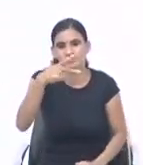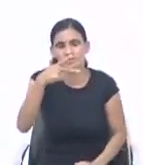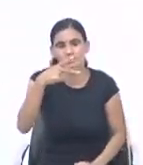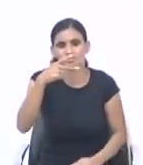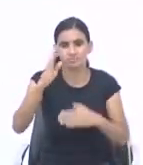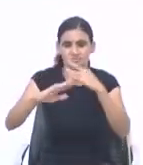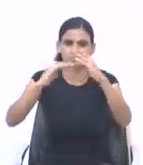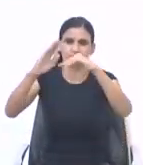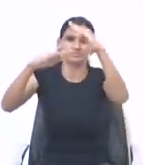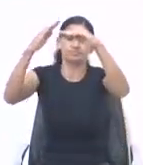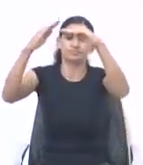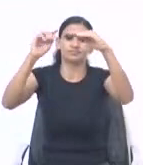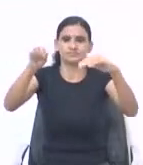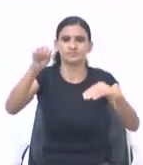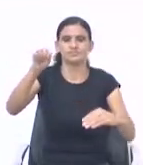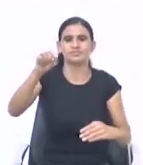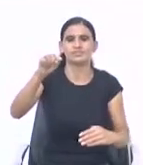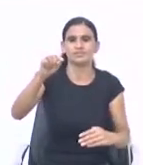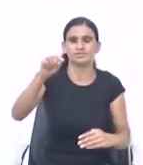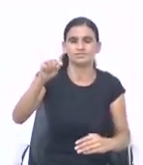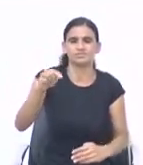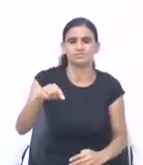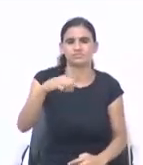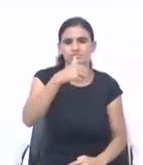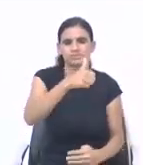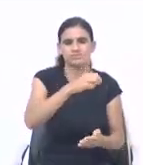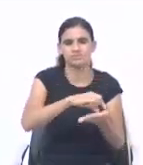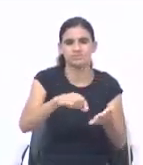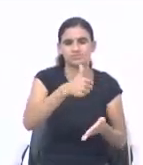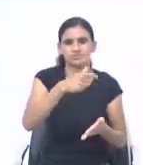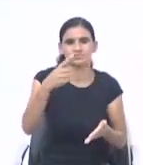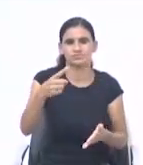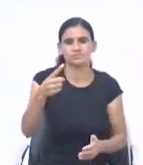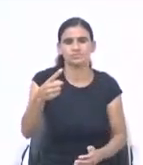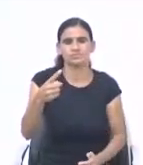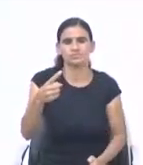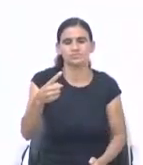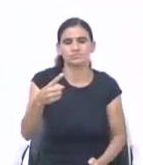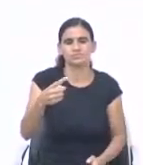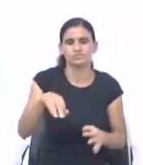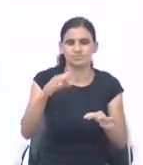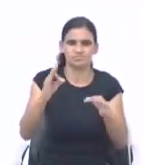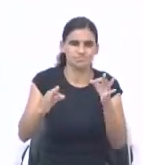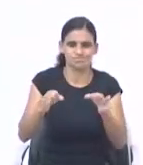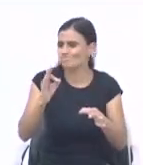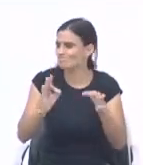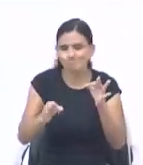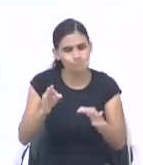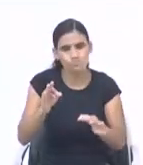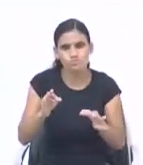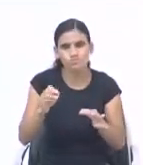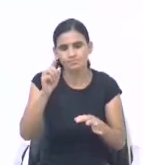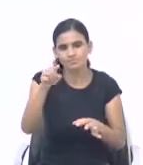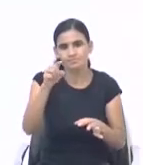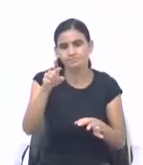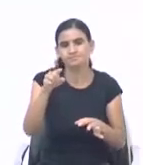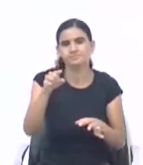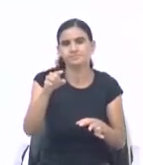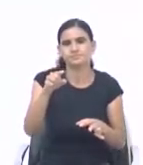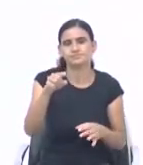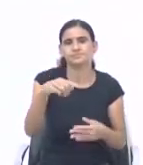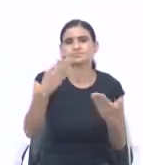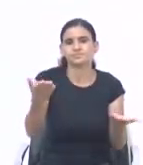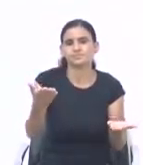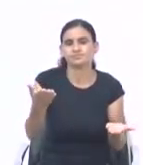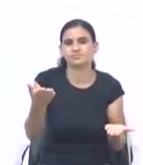multiplicação passa para a fidelidade. Versículo 11. Pois se na riqueza injusta. Não fosse fiéis. Quem vos confiará as